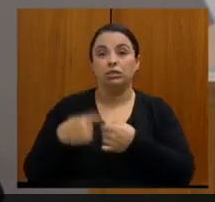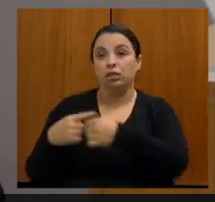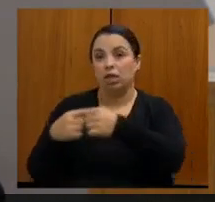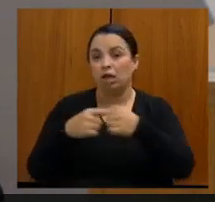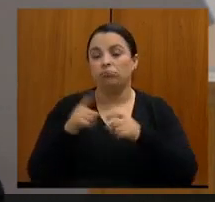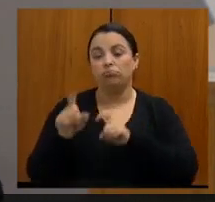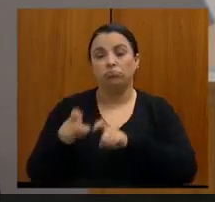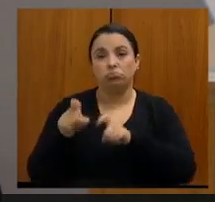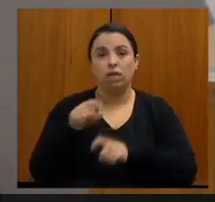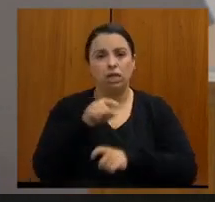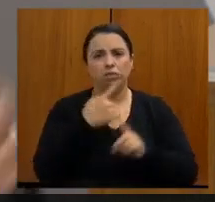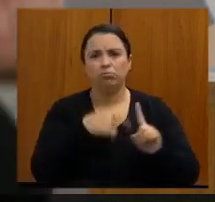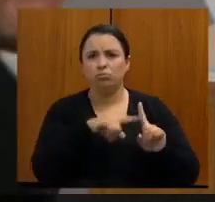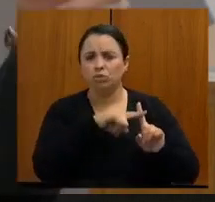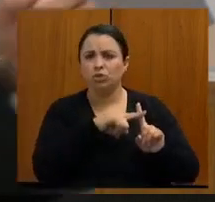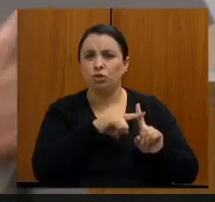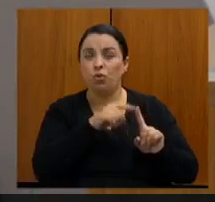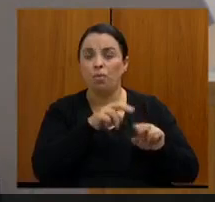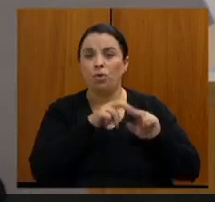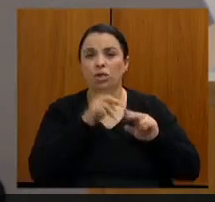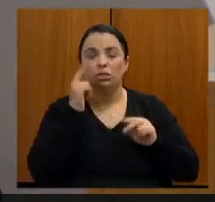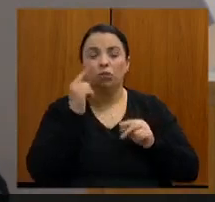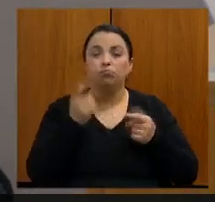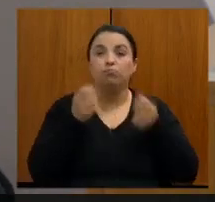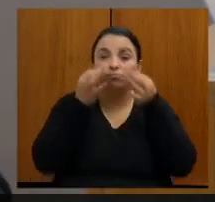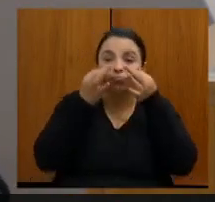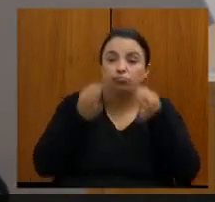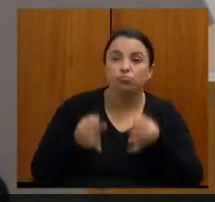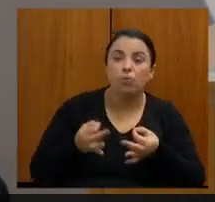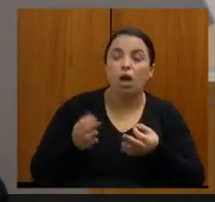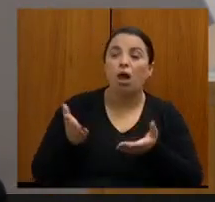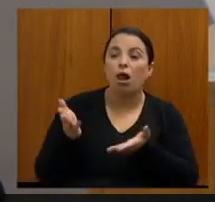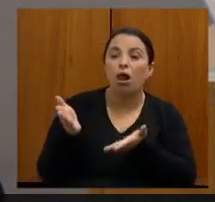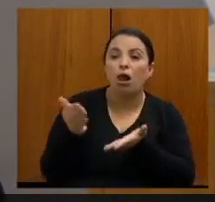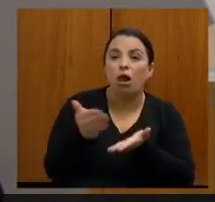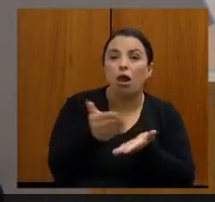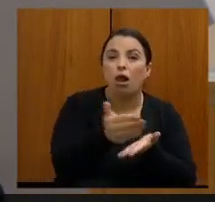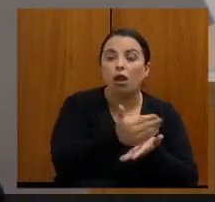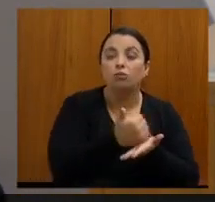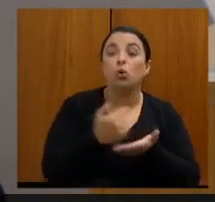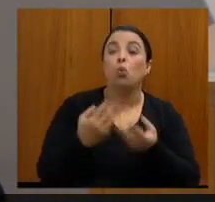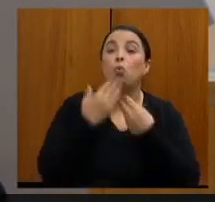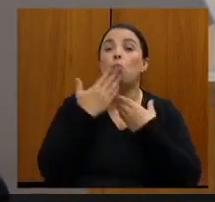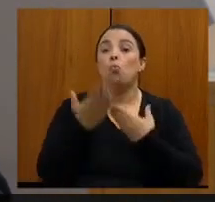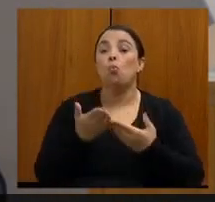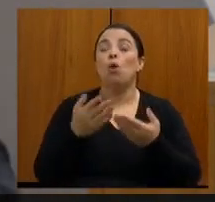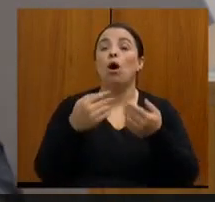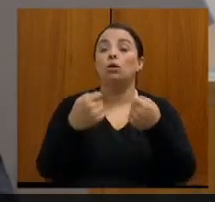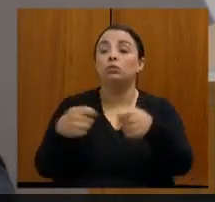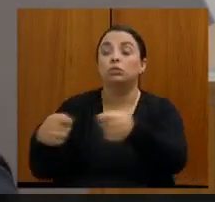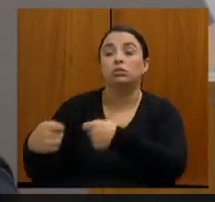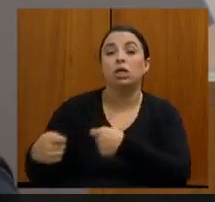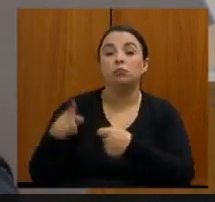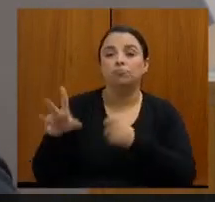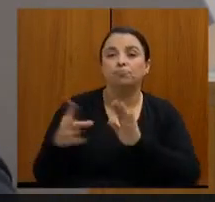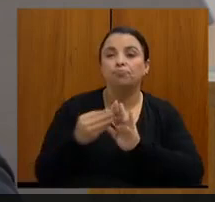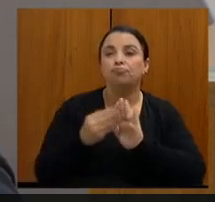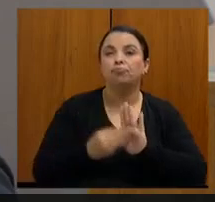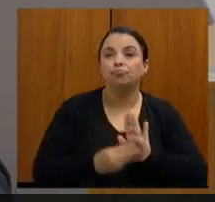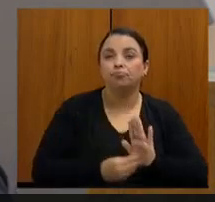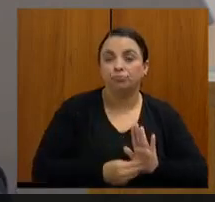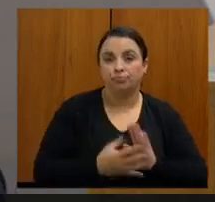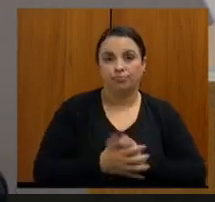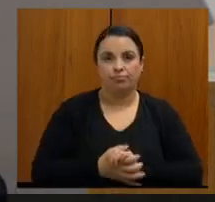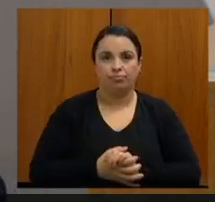ponto a favor, porque ele escuta também, lá na ponta, as reais necessidades. A saúde,